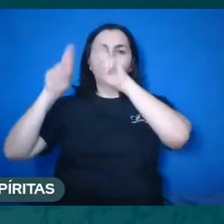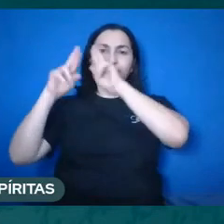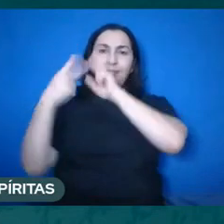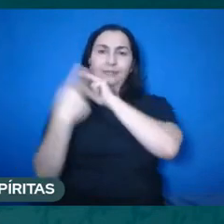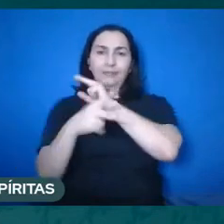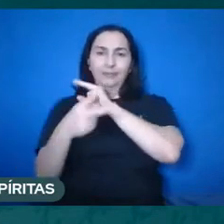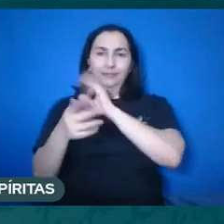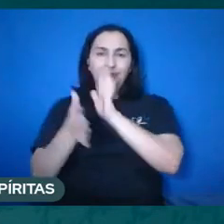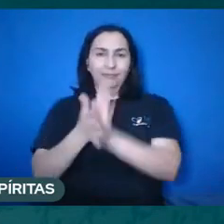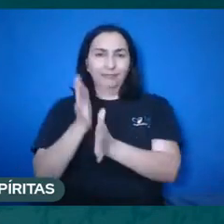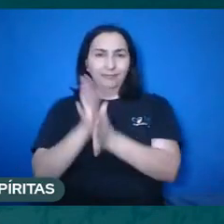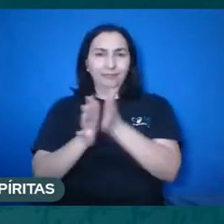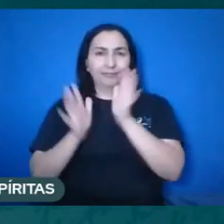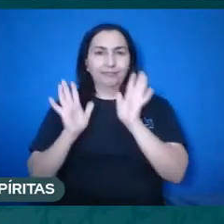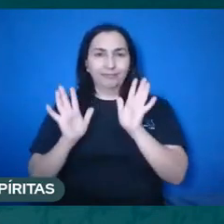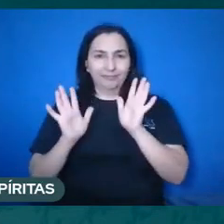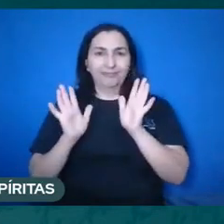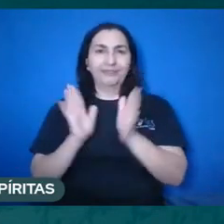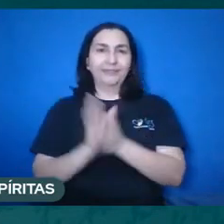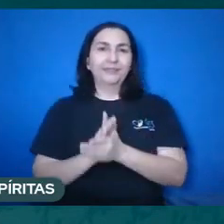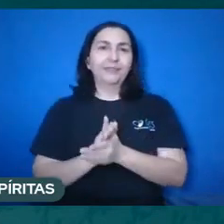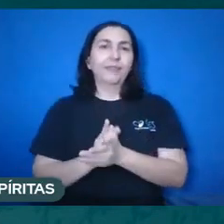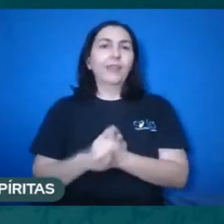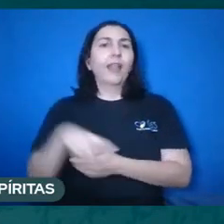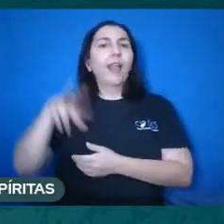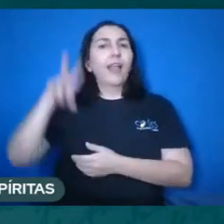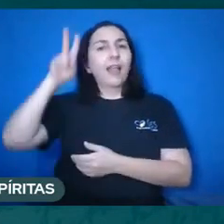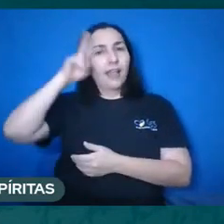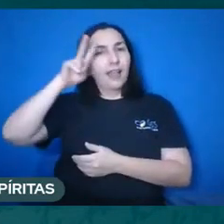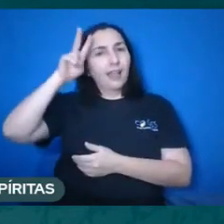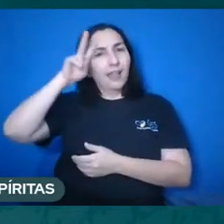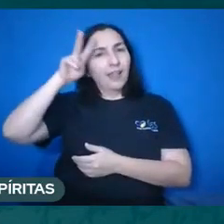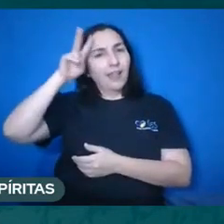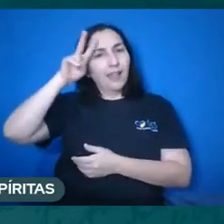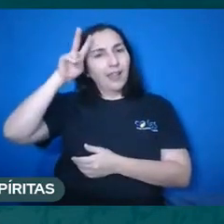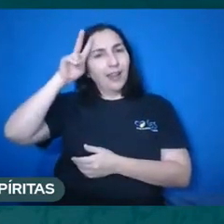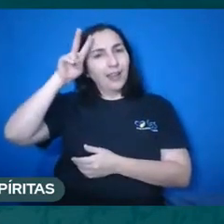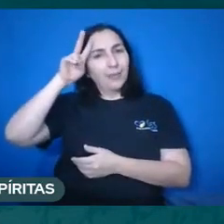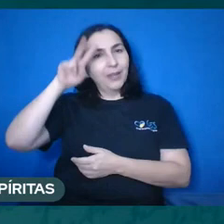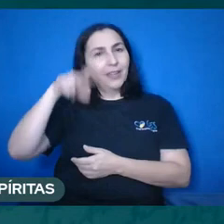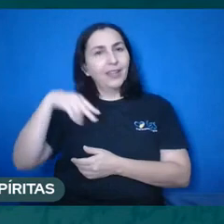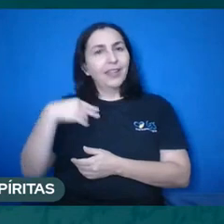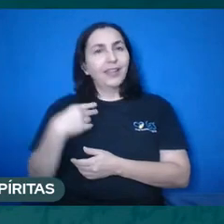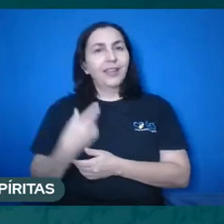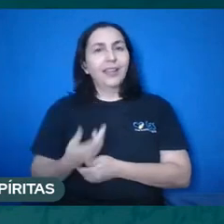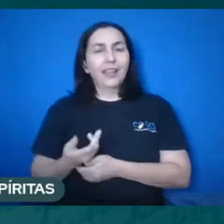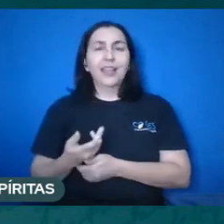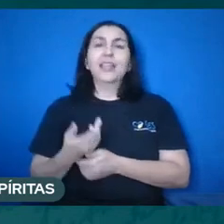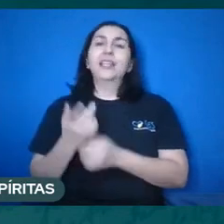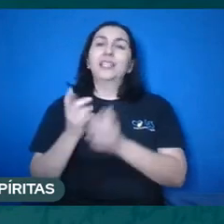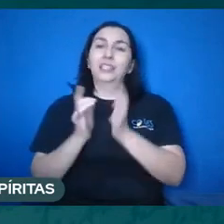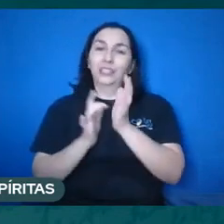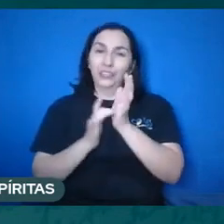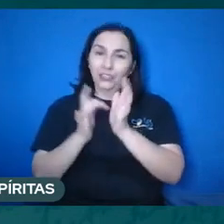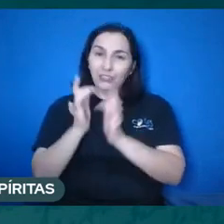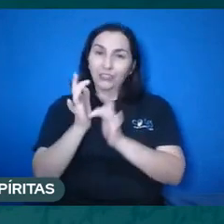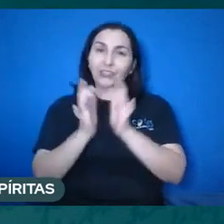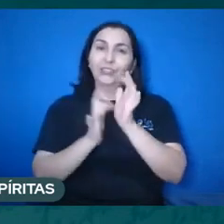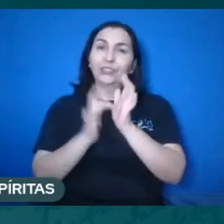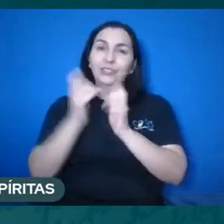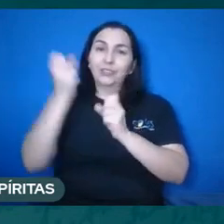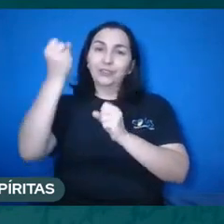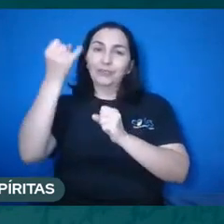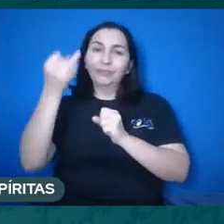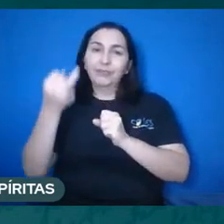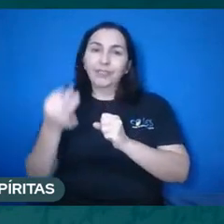Ela me fez lembrar o registro de Pedro, amor cobra a multidão dos pecados está na tradução